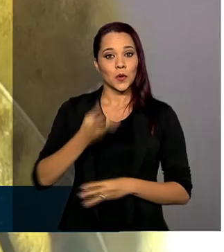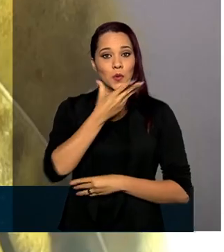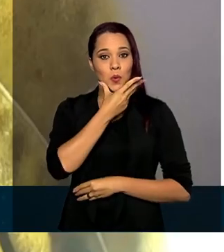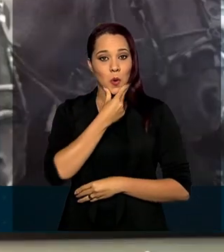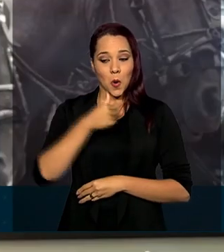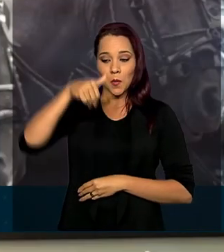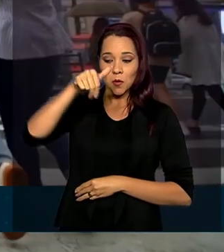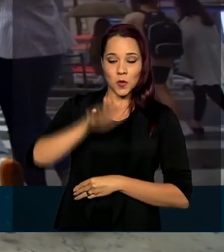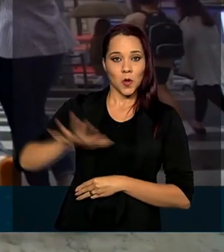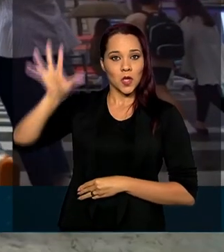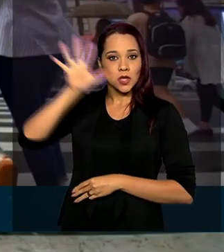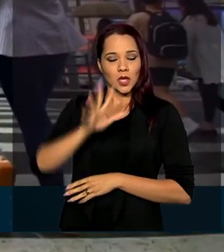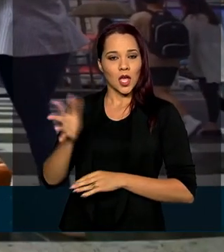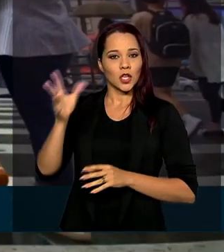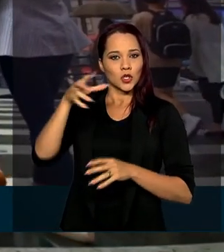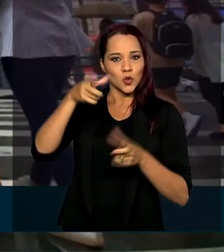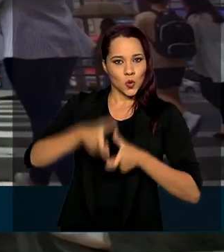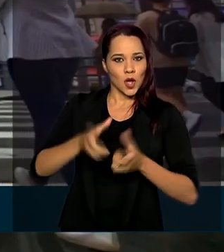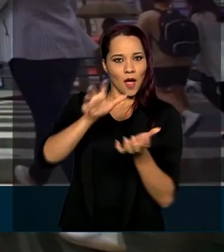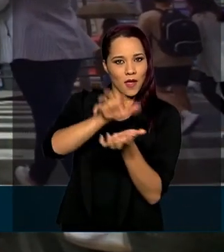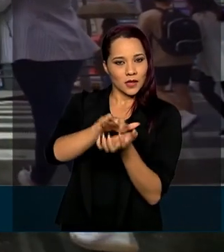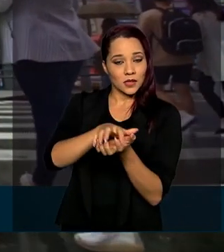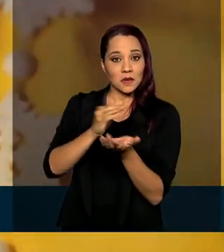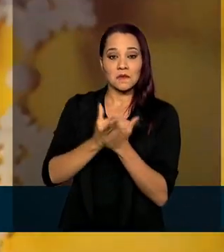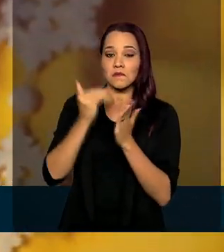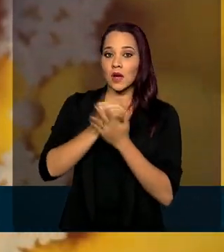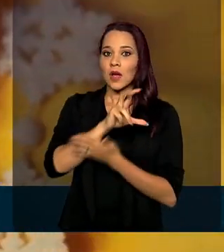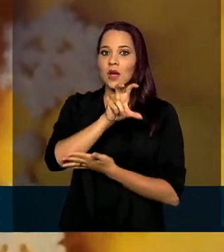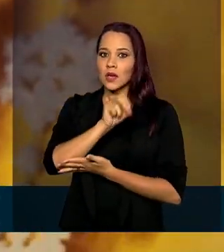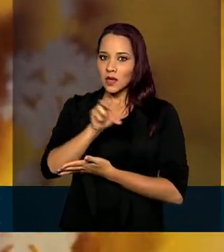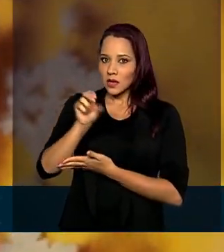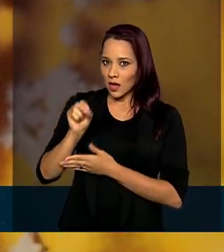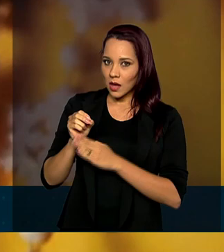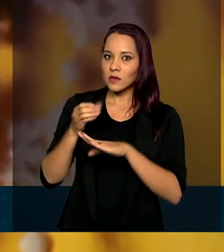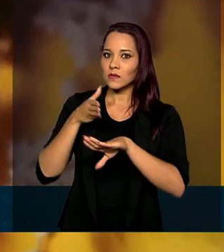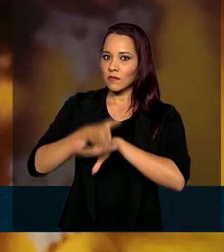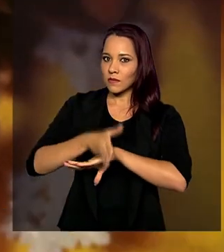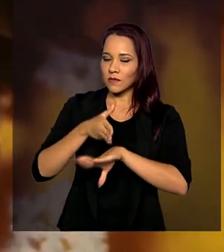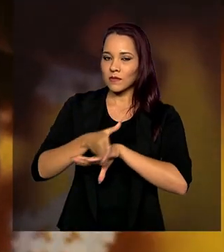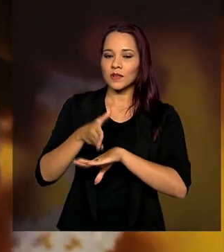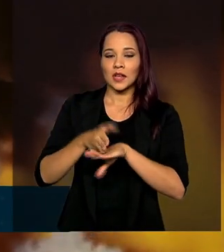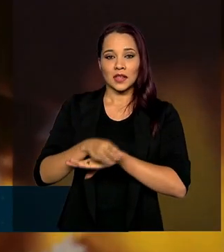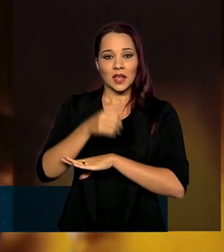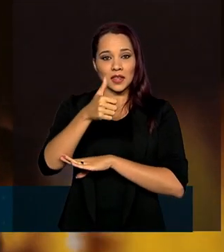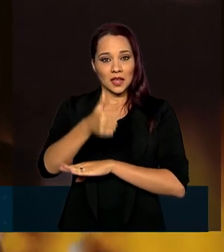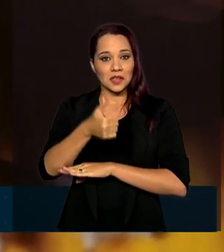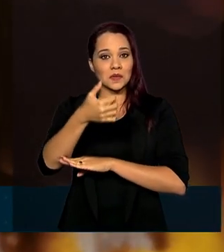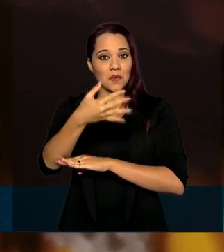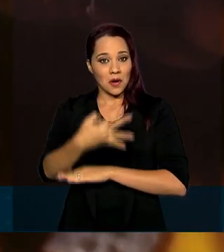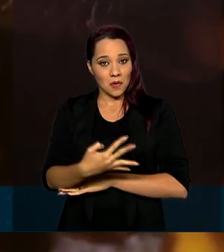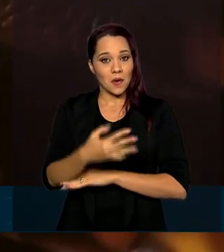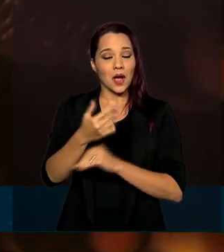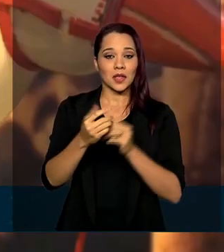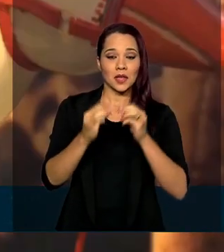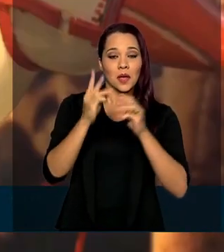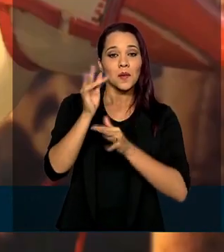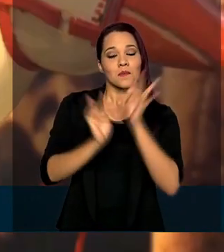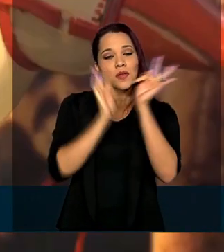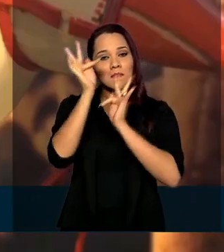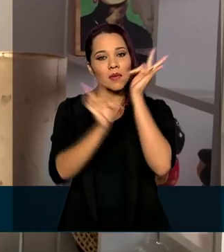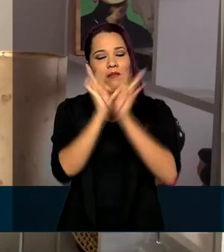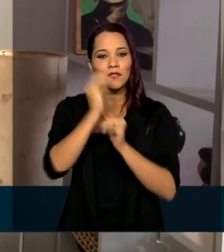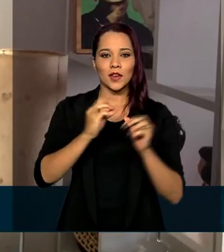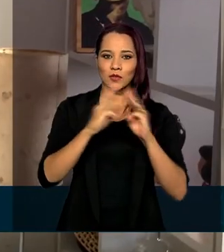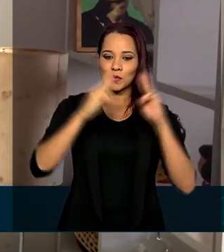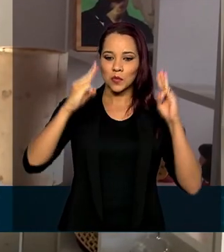localizado em Recife, é um dos mais de 500 participantes da 14ª Primavera dos